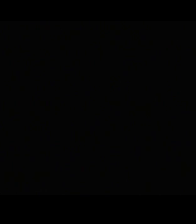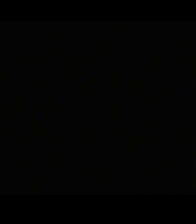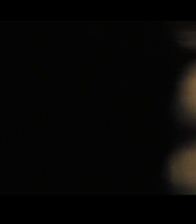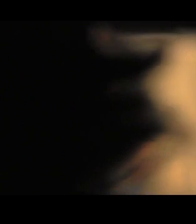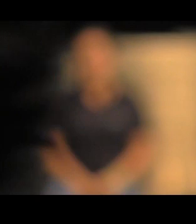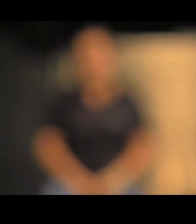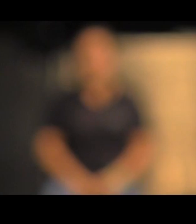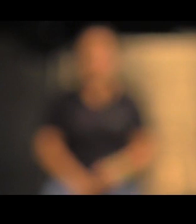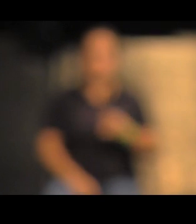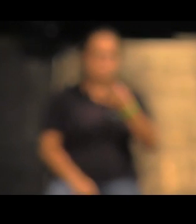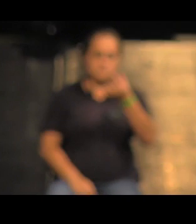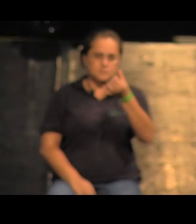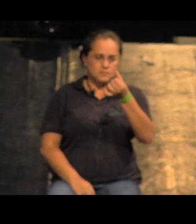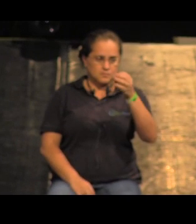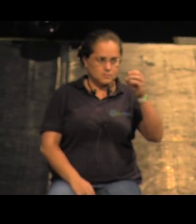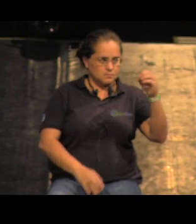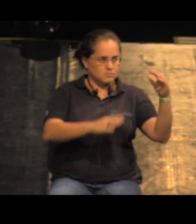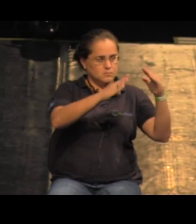para 160 unidades.